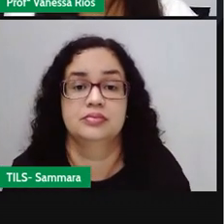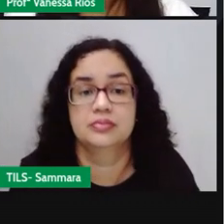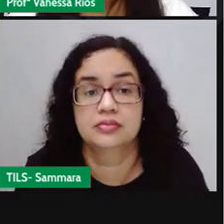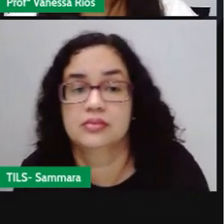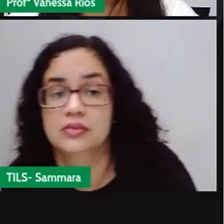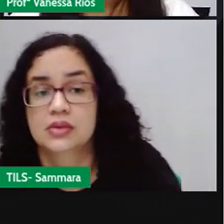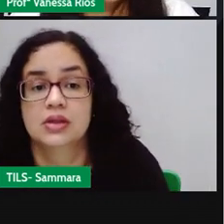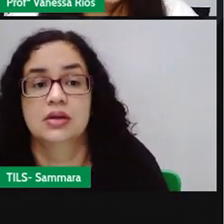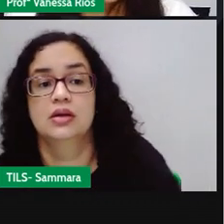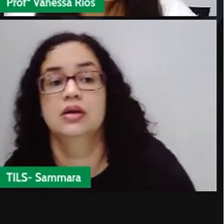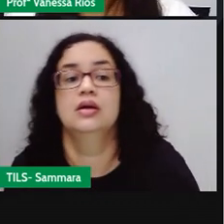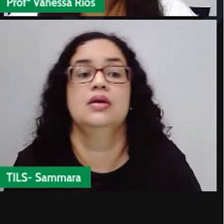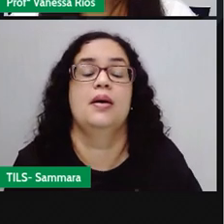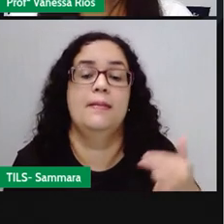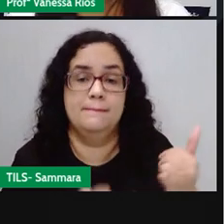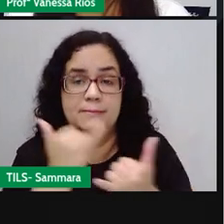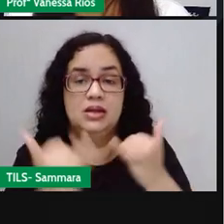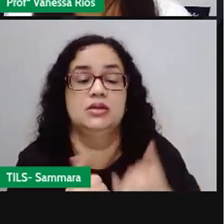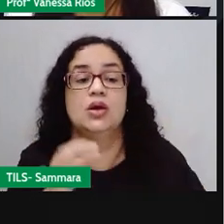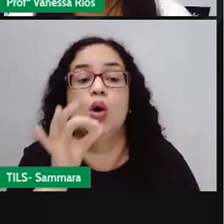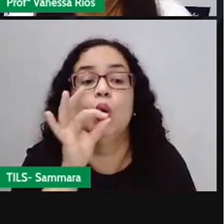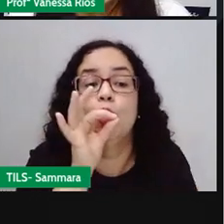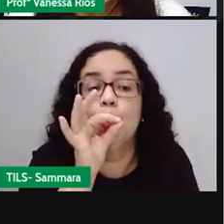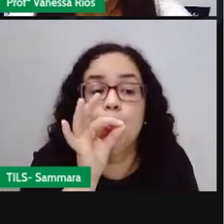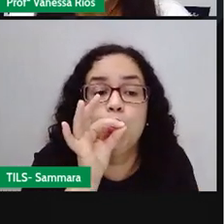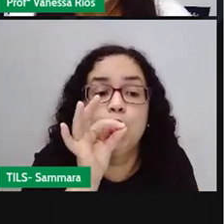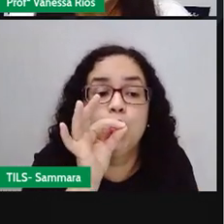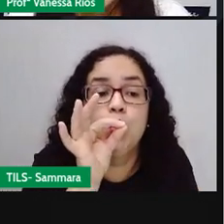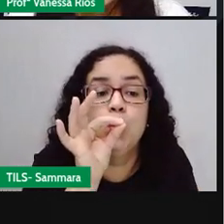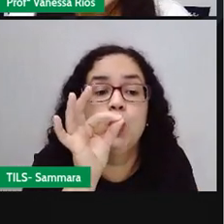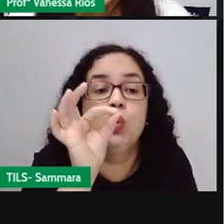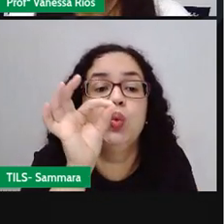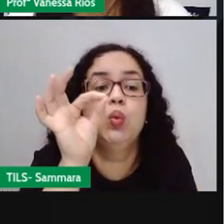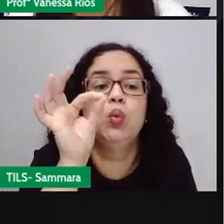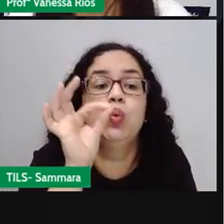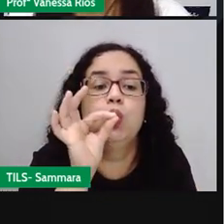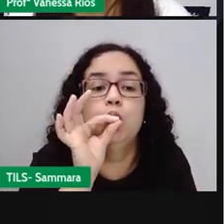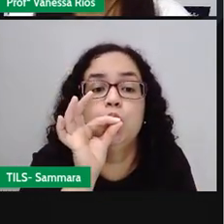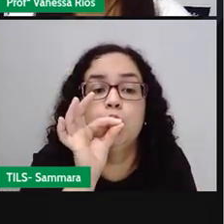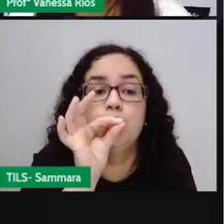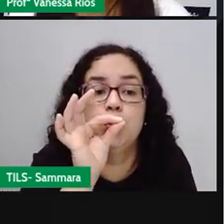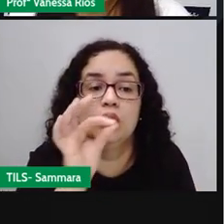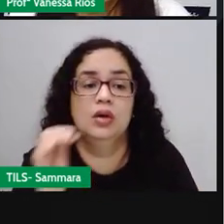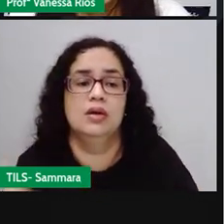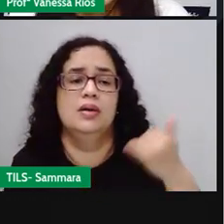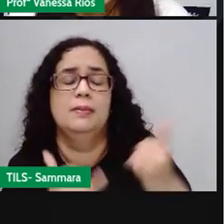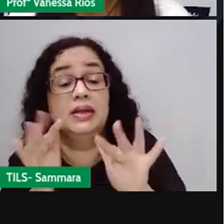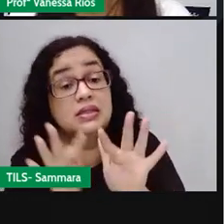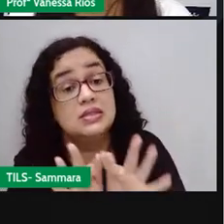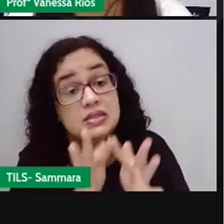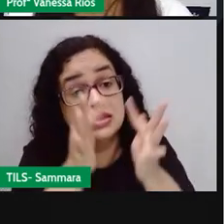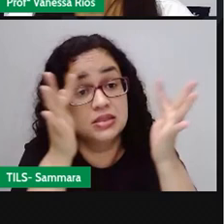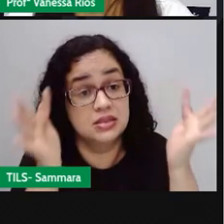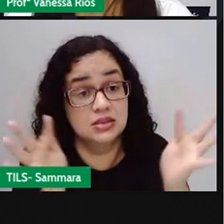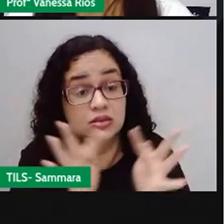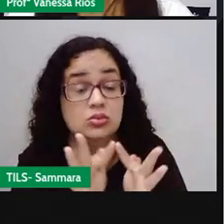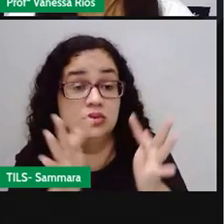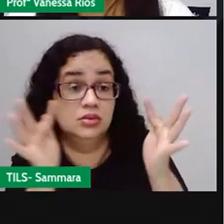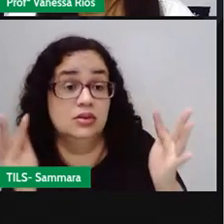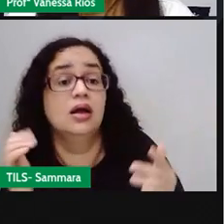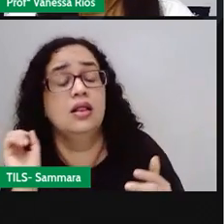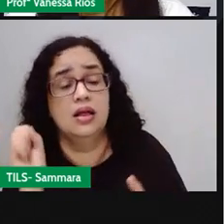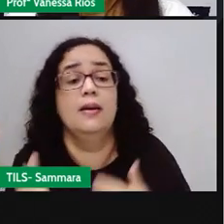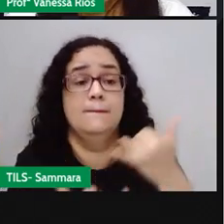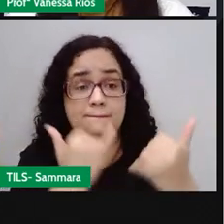Essa outra brincadeira aí, ó. Bolhas de sabão. Brincadeira bem simples. Dá para